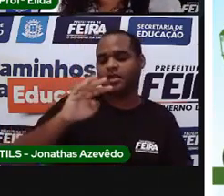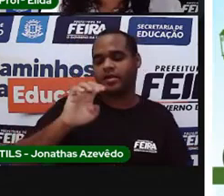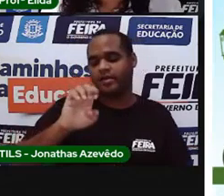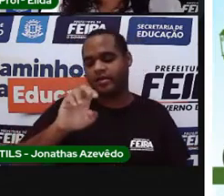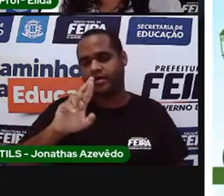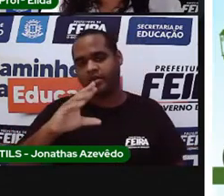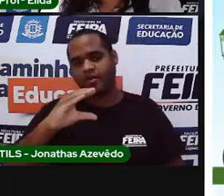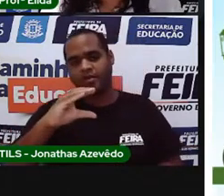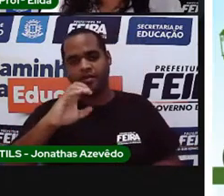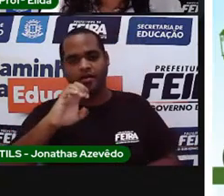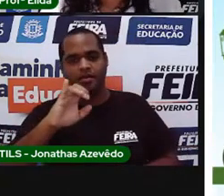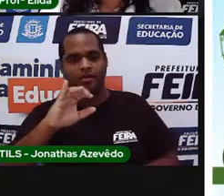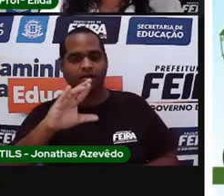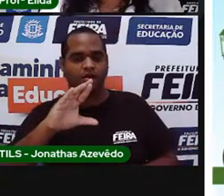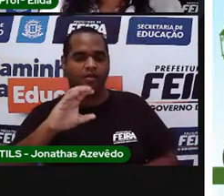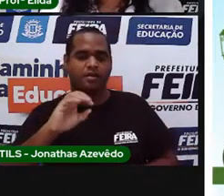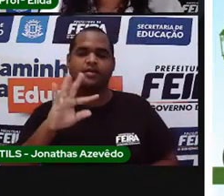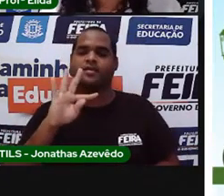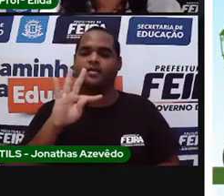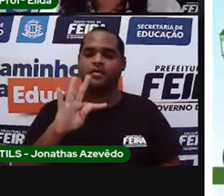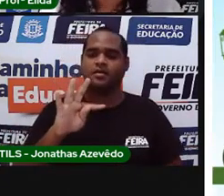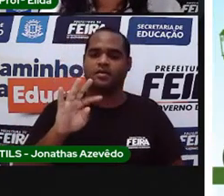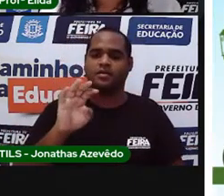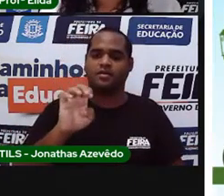Terceiro. De novo, vamos.